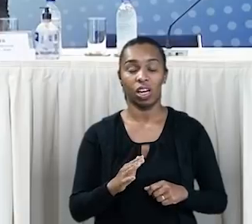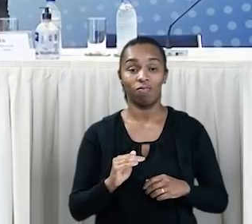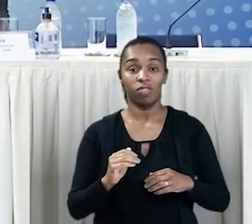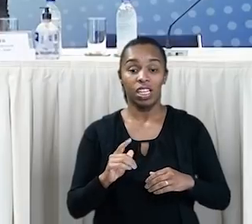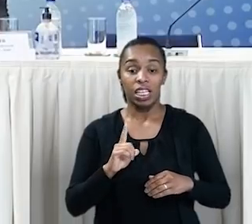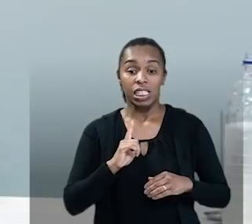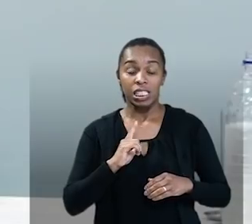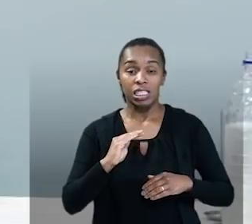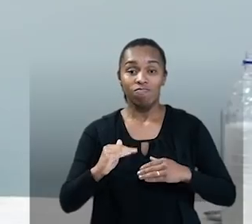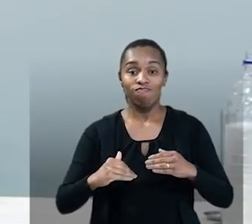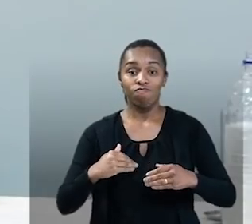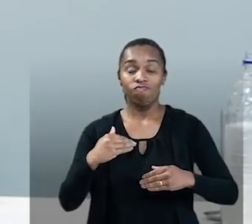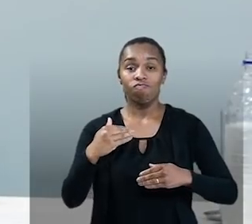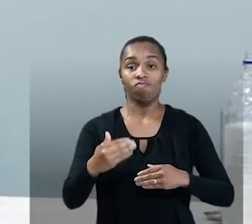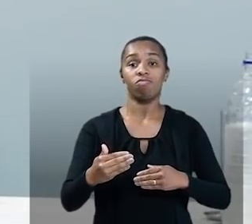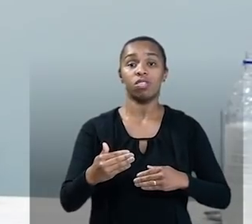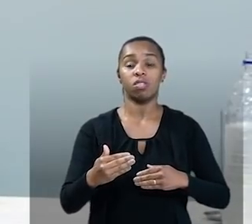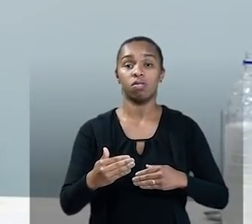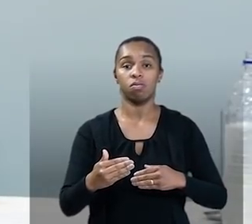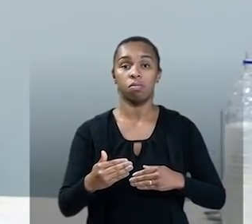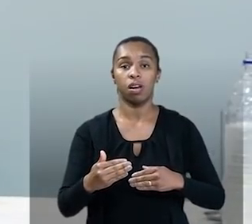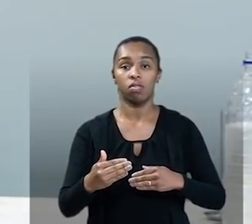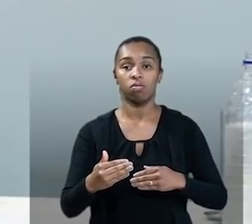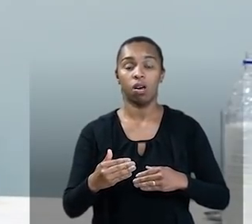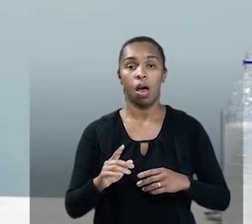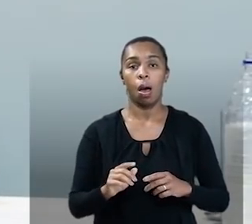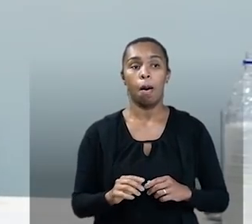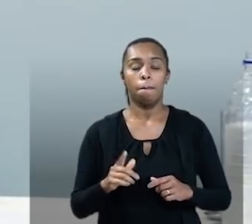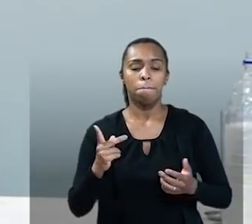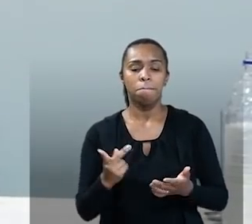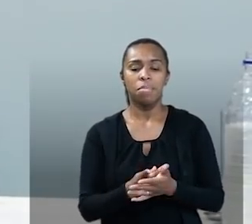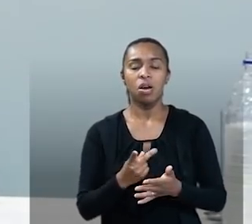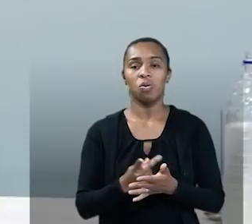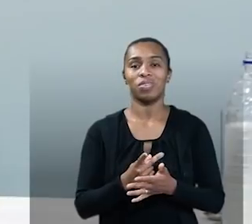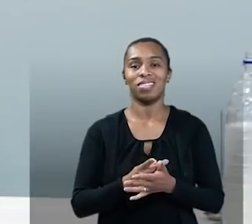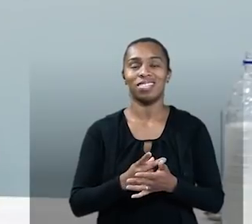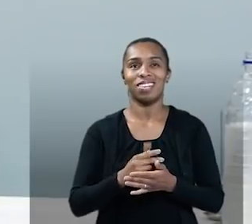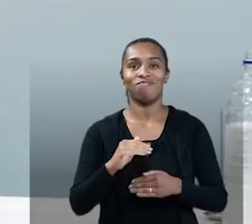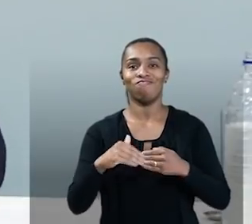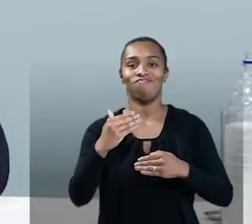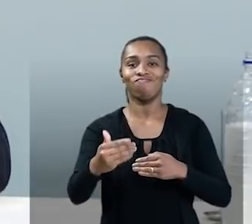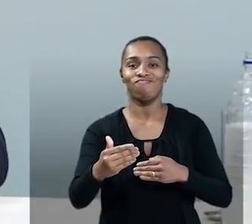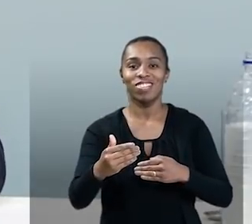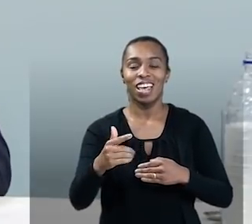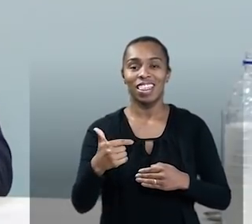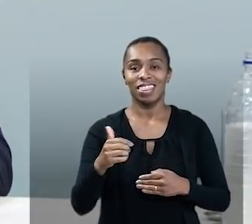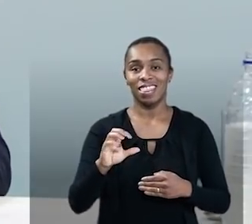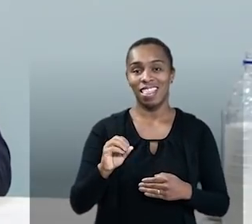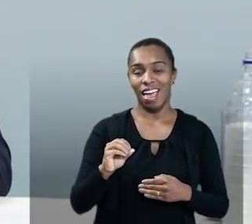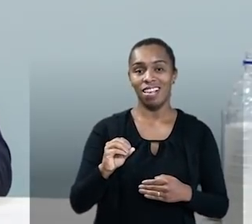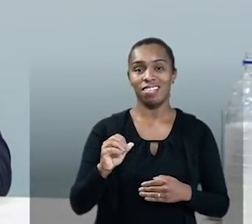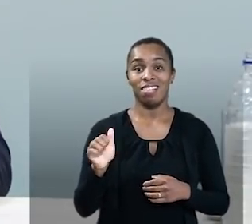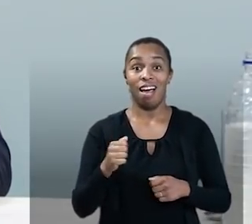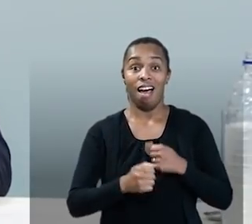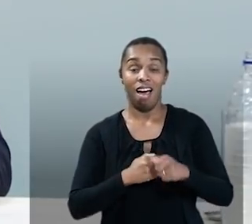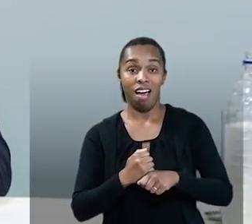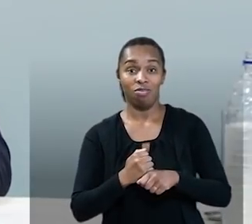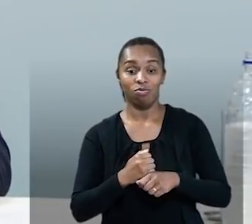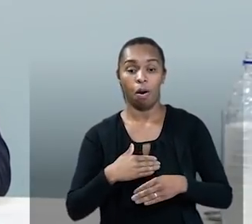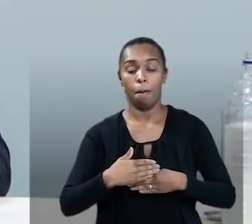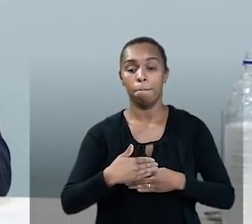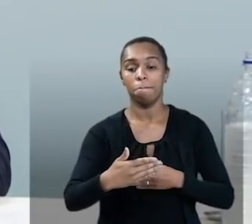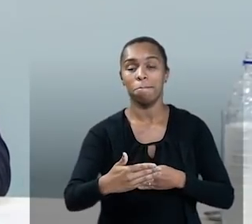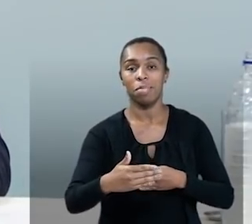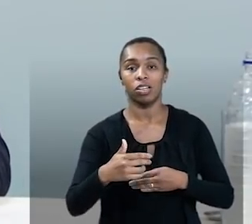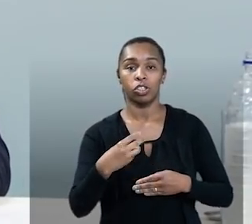antecipado tendências previstas para acontecer daqui a 10 anos, a partir de 2030, e nós